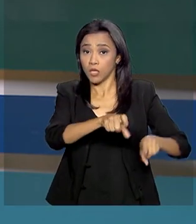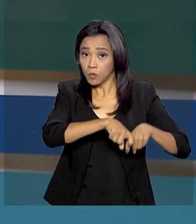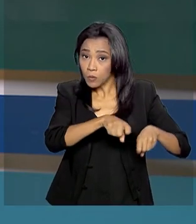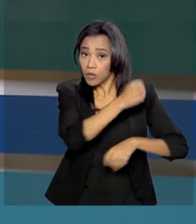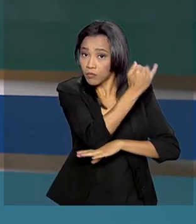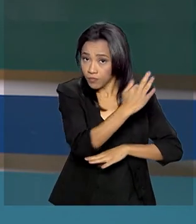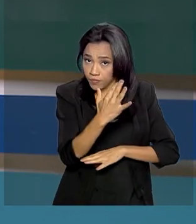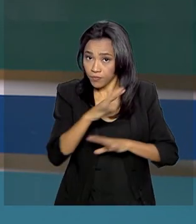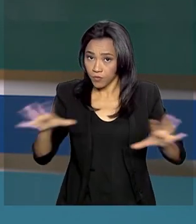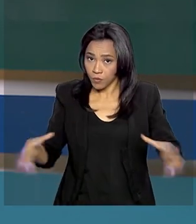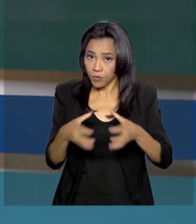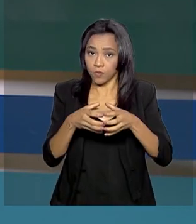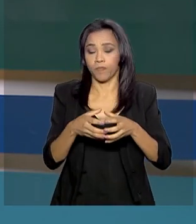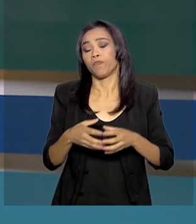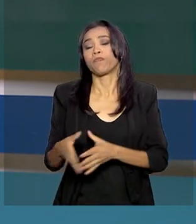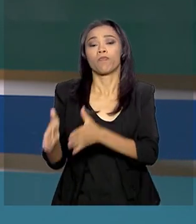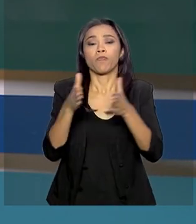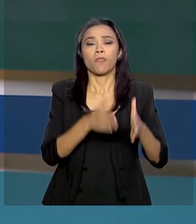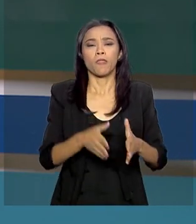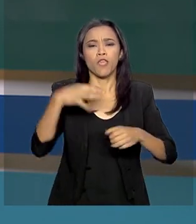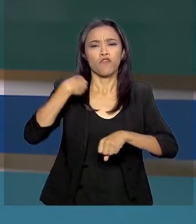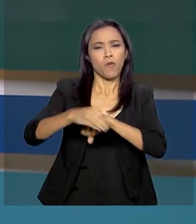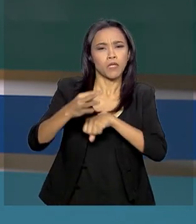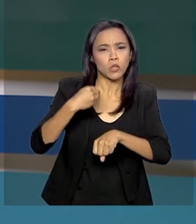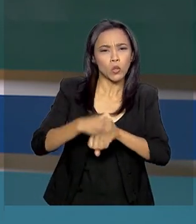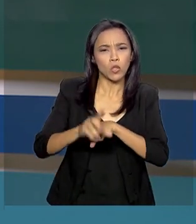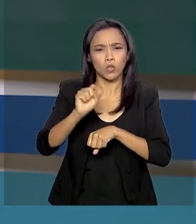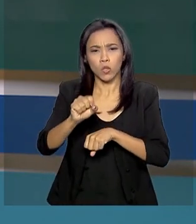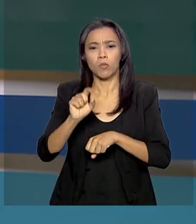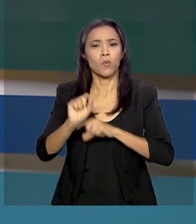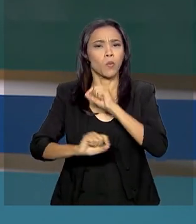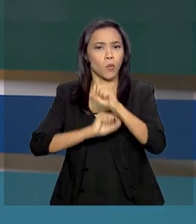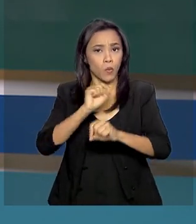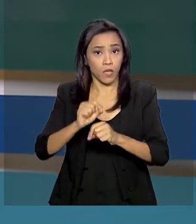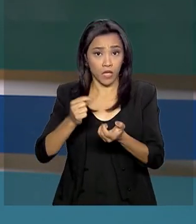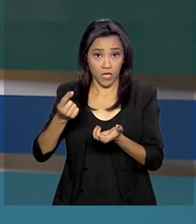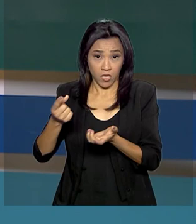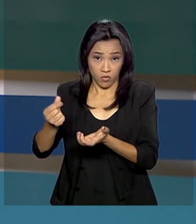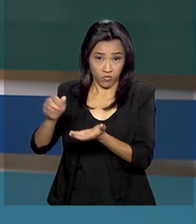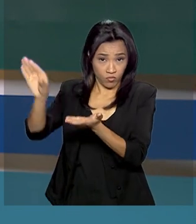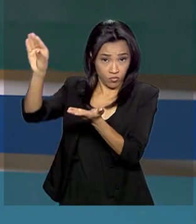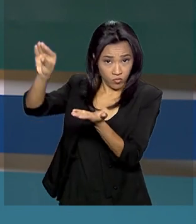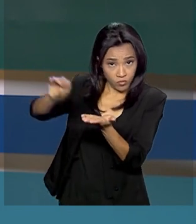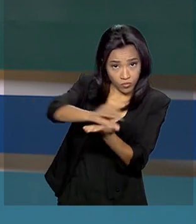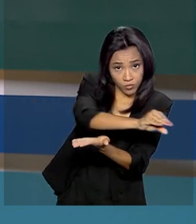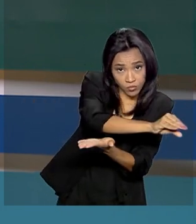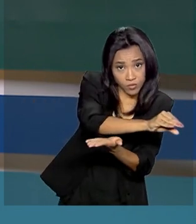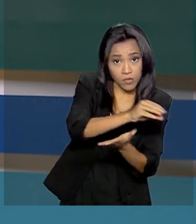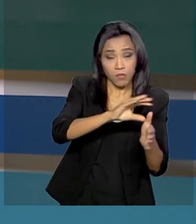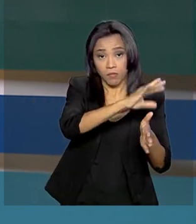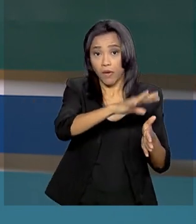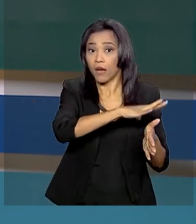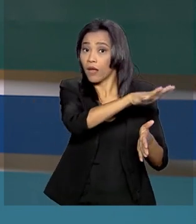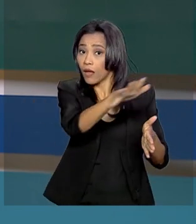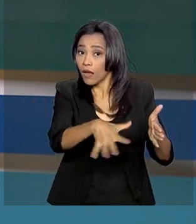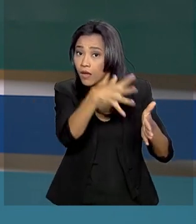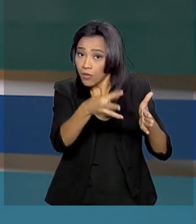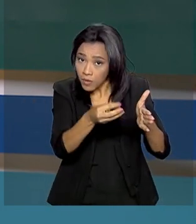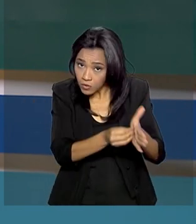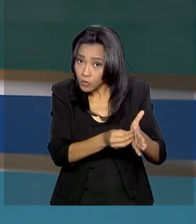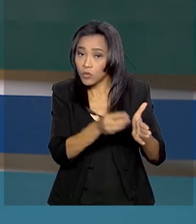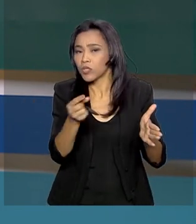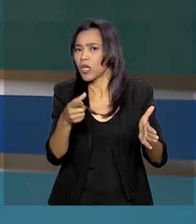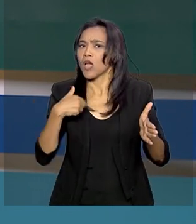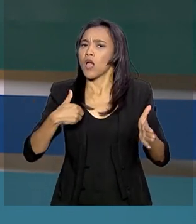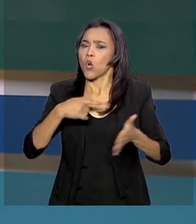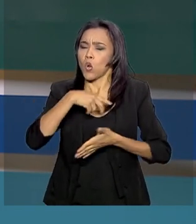E sobre notícias veiculadas a respeito de um suposto financiamento ambiental para a Amazônia, o Ministério das Relações Exteriores